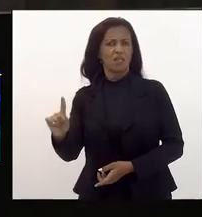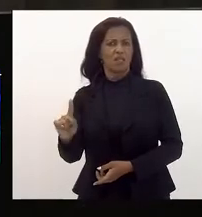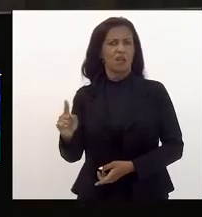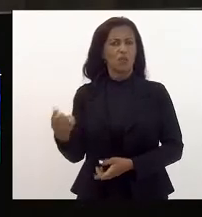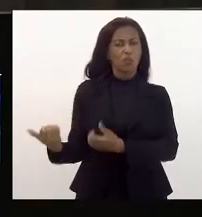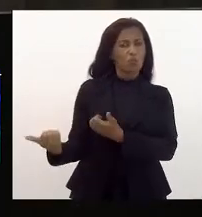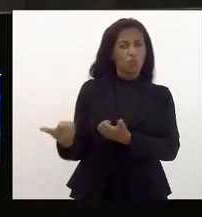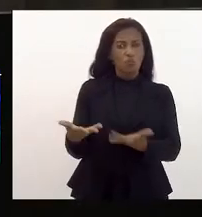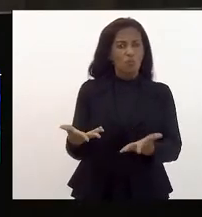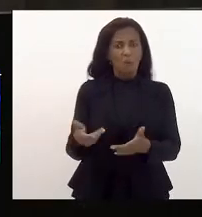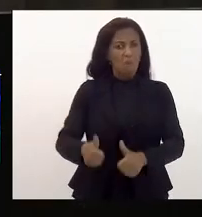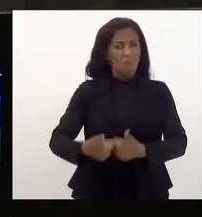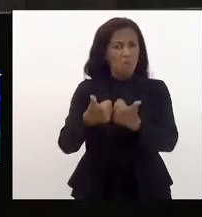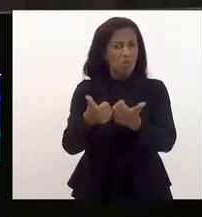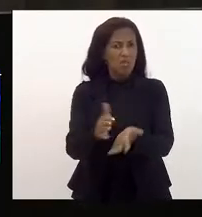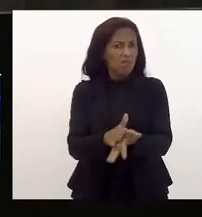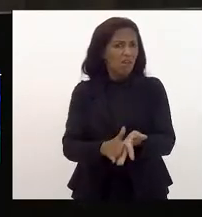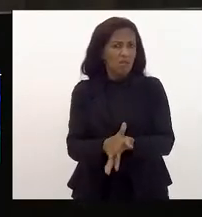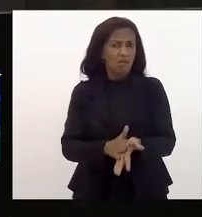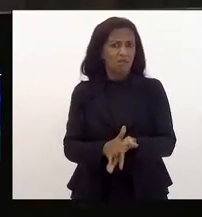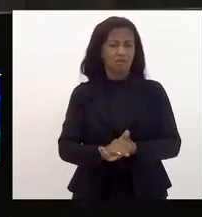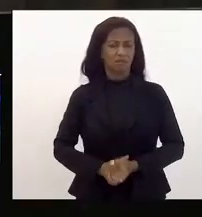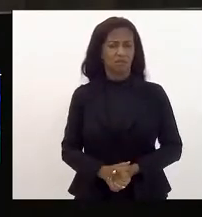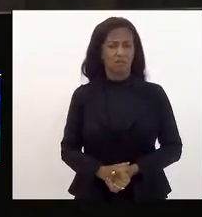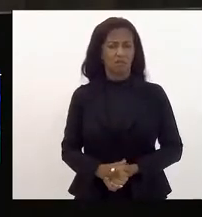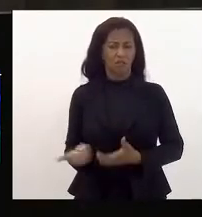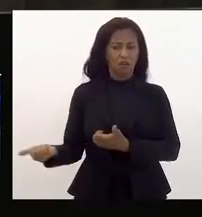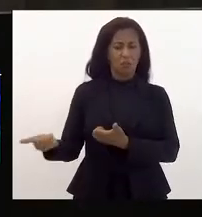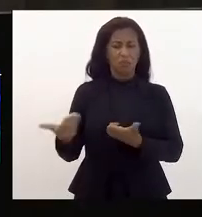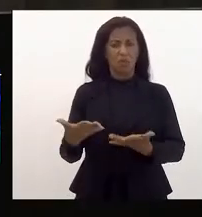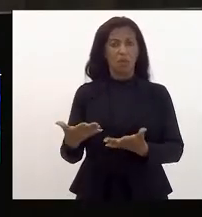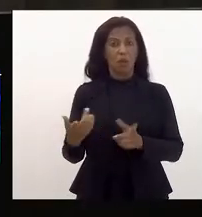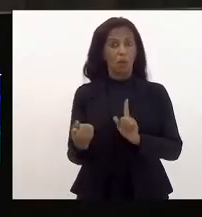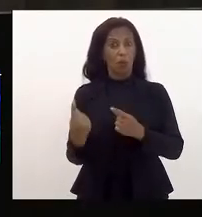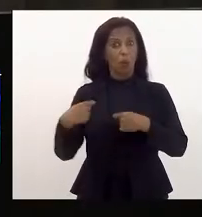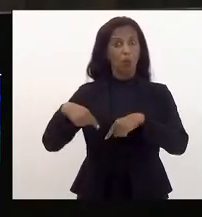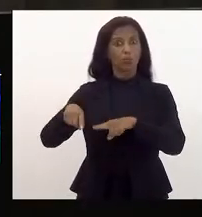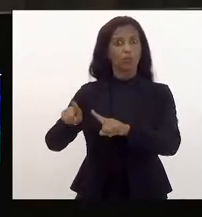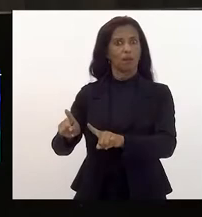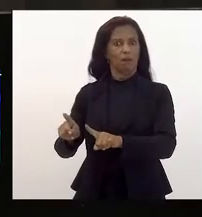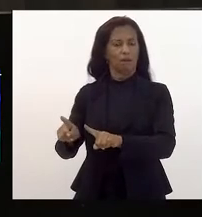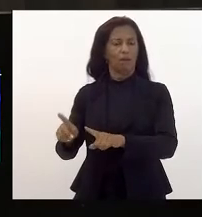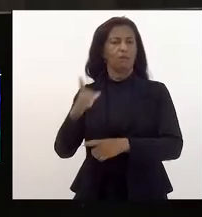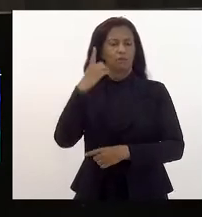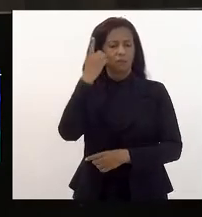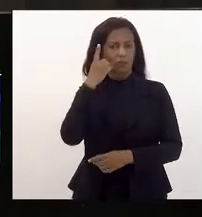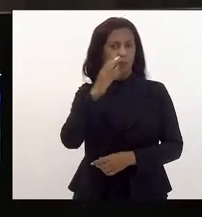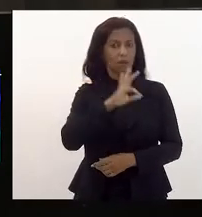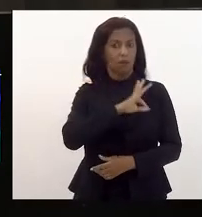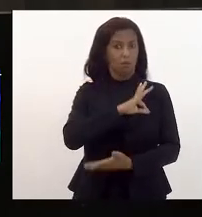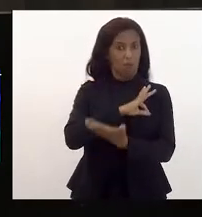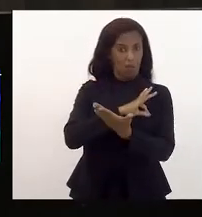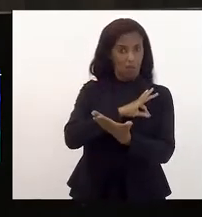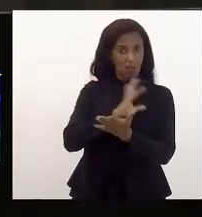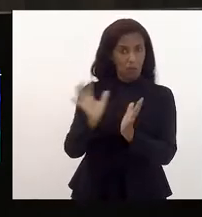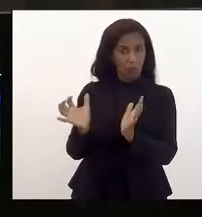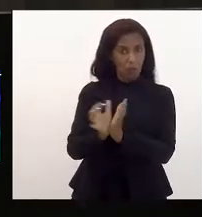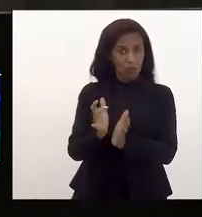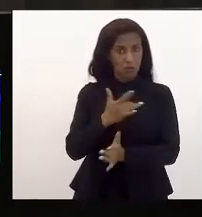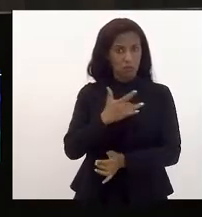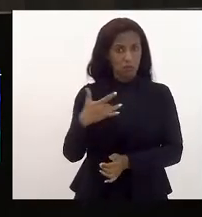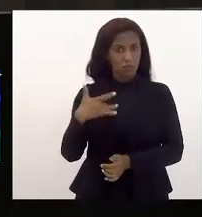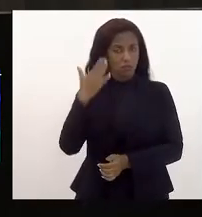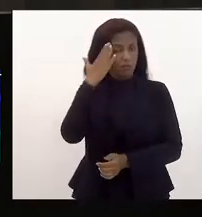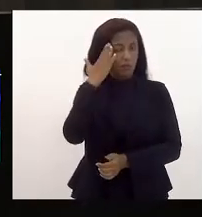trouxe nenhuma melhoria. Não trouxe, muito pelo contrário, a deputada Marta Rocha, é presidenta da Comissão de Saúde,